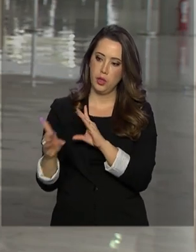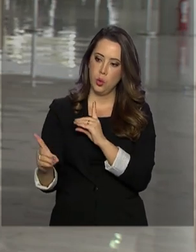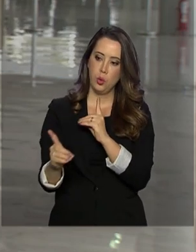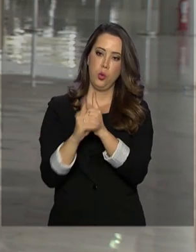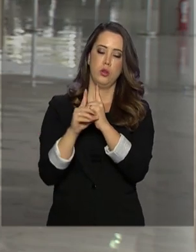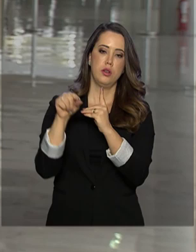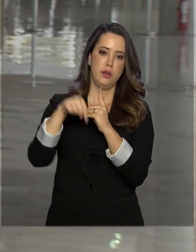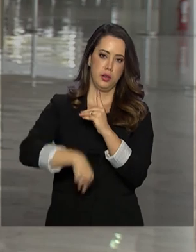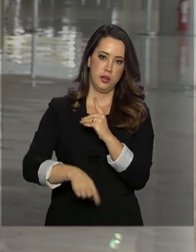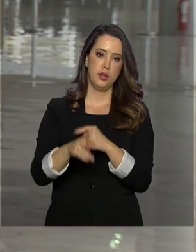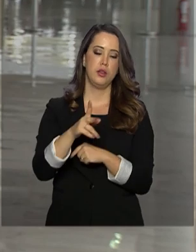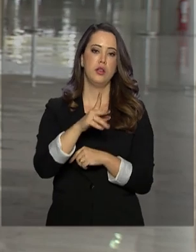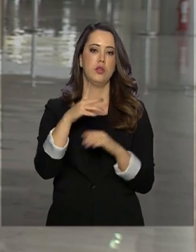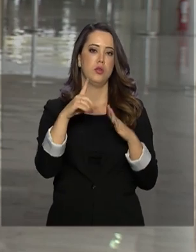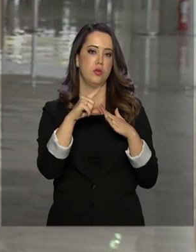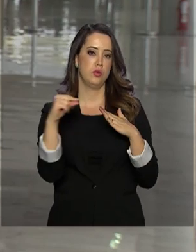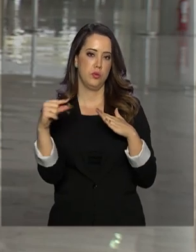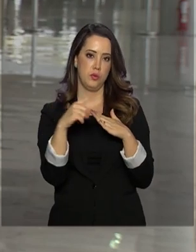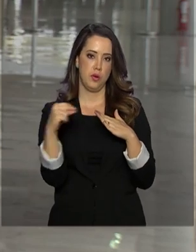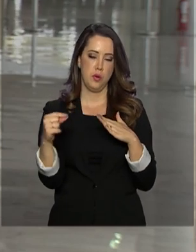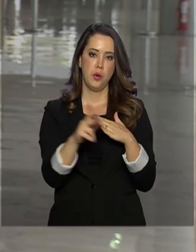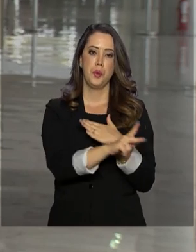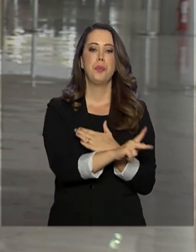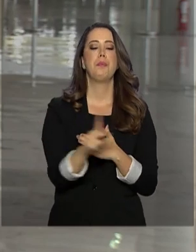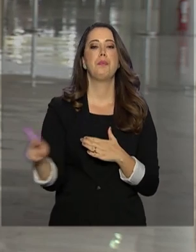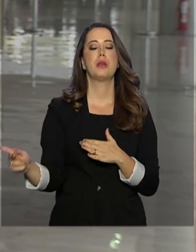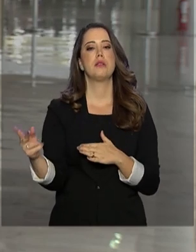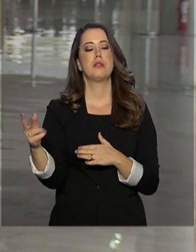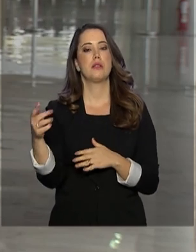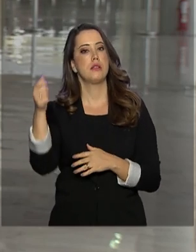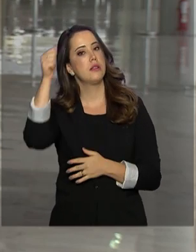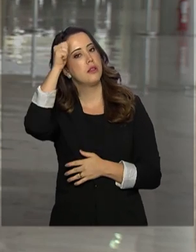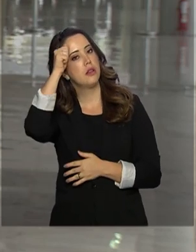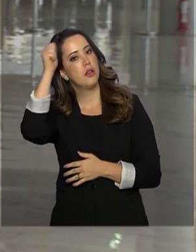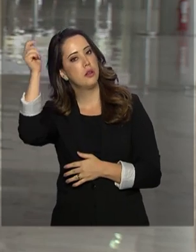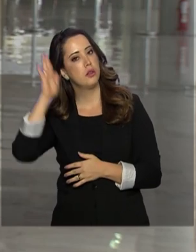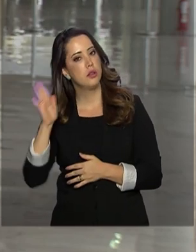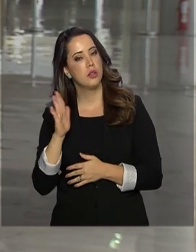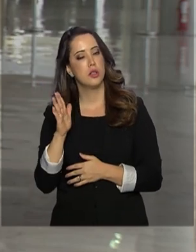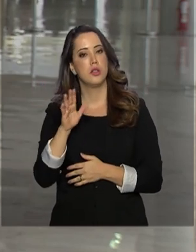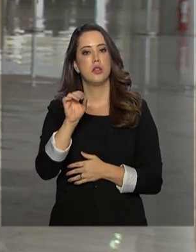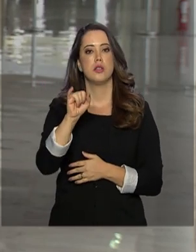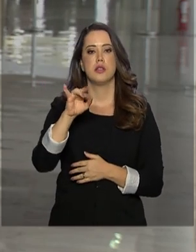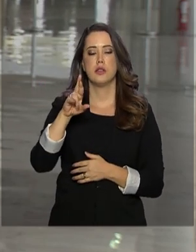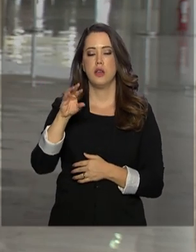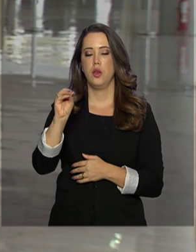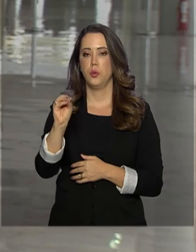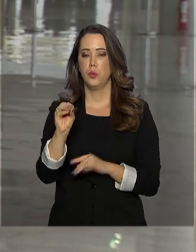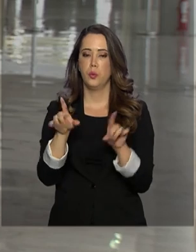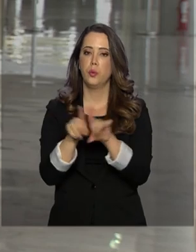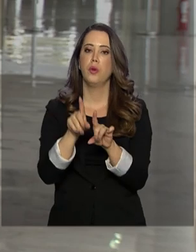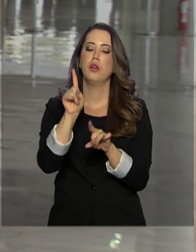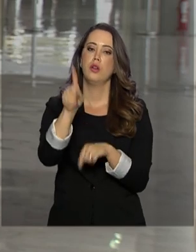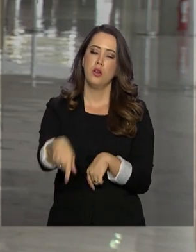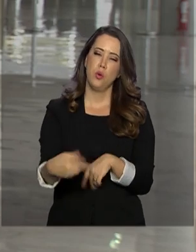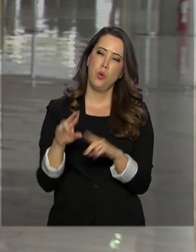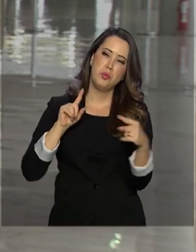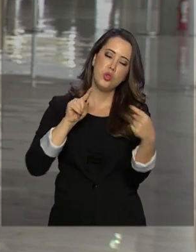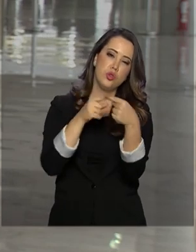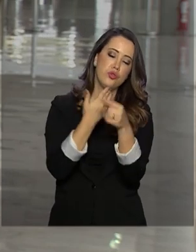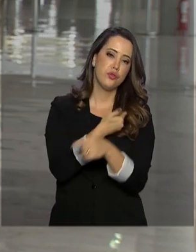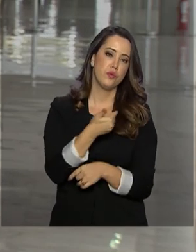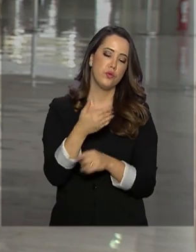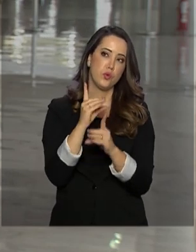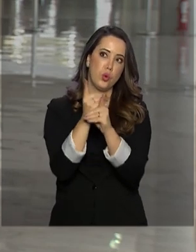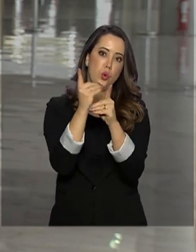receber aqui no Palácio do Planalto o presidente da África do Sul, Sírio Ramaphosa. O objetivo desse encontro é